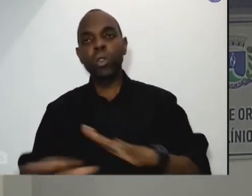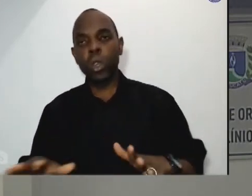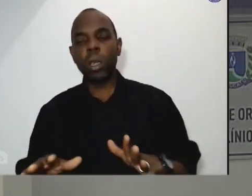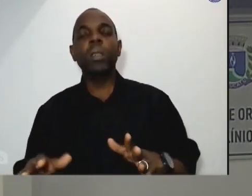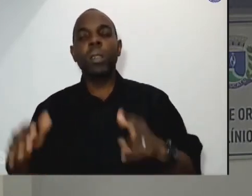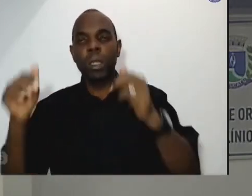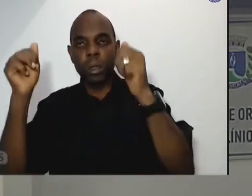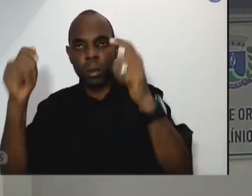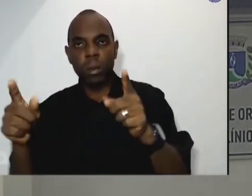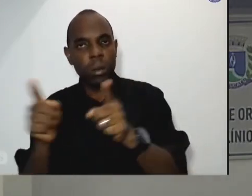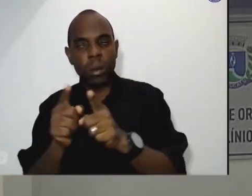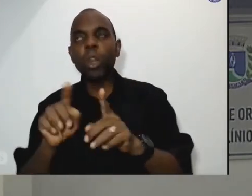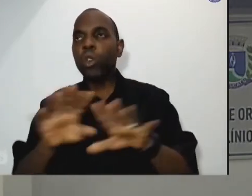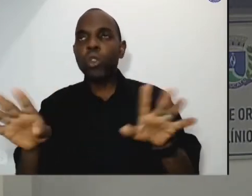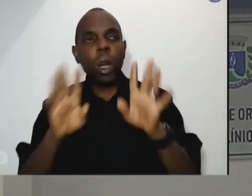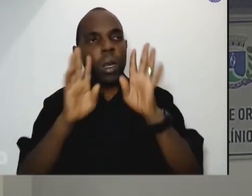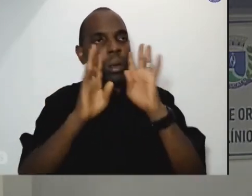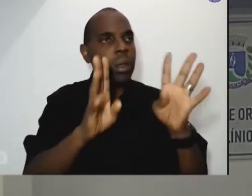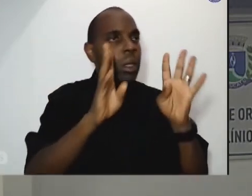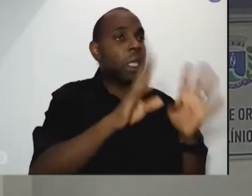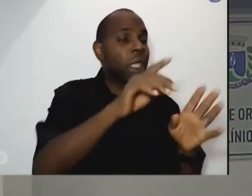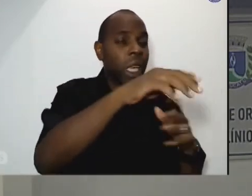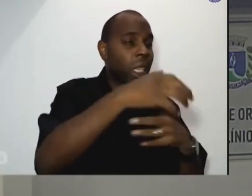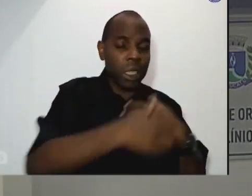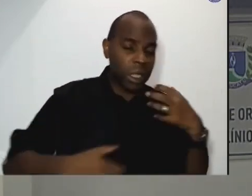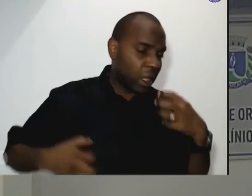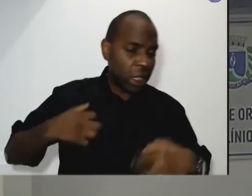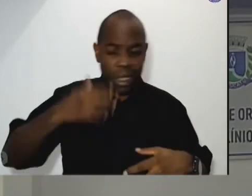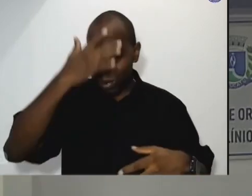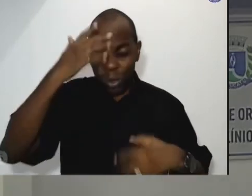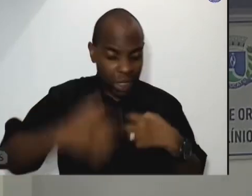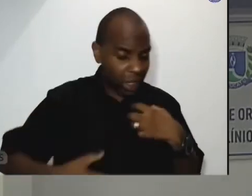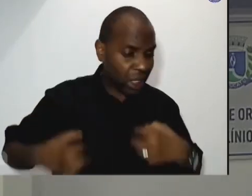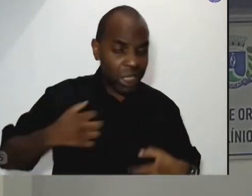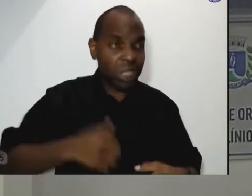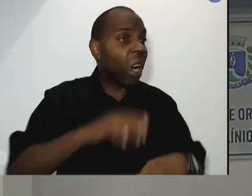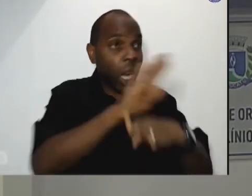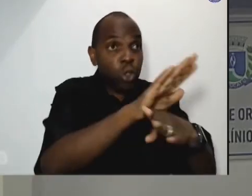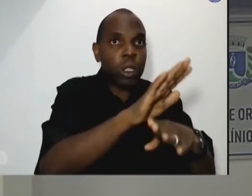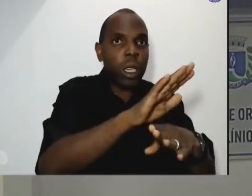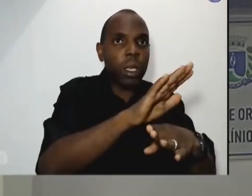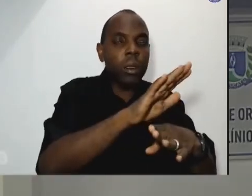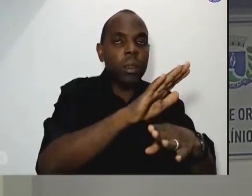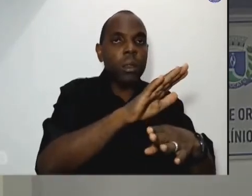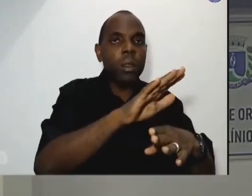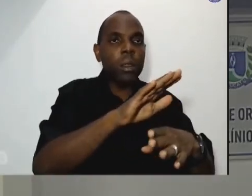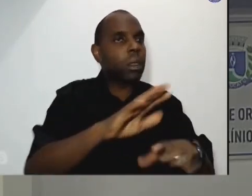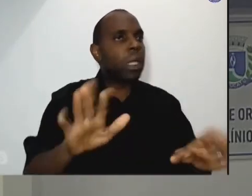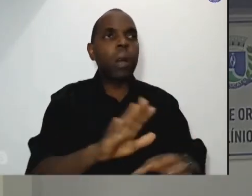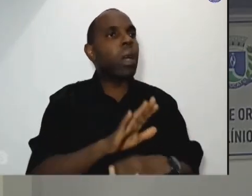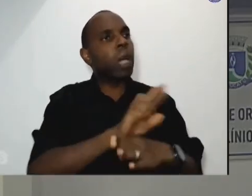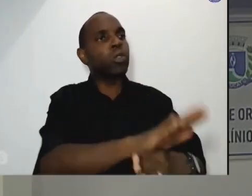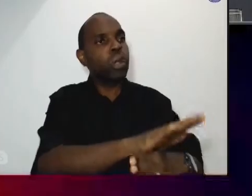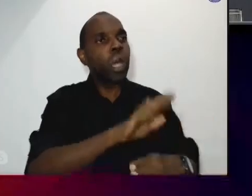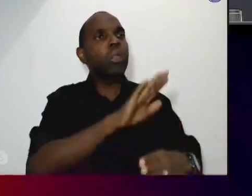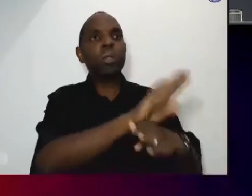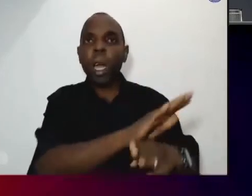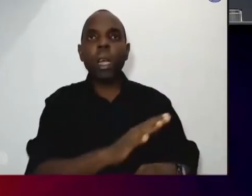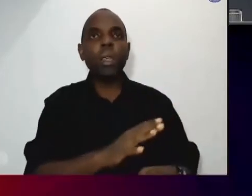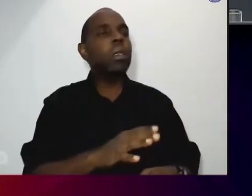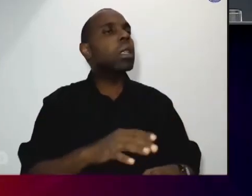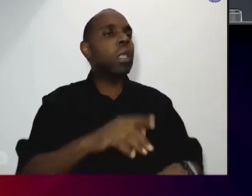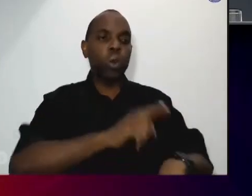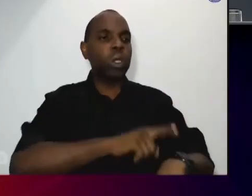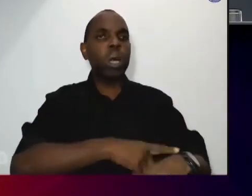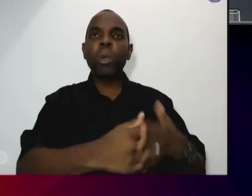e cuide só em momentos de crise tá então a gente tem toda uma metodologia que é o vir, o julgar e o agir e dentro do agir de